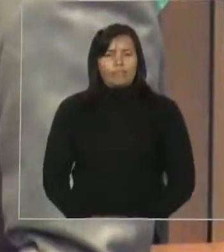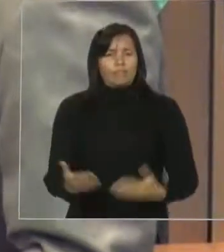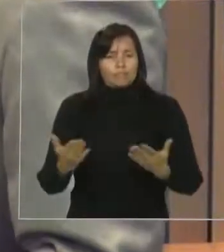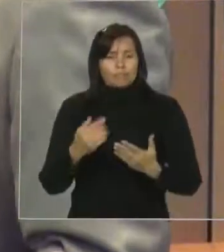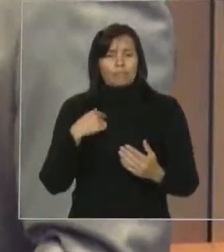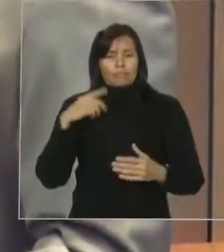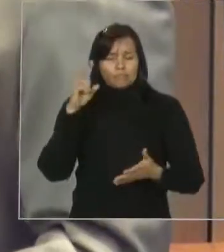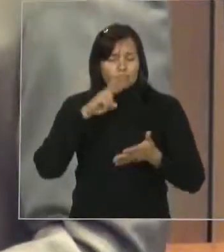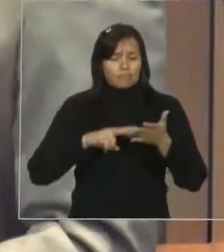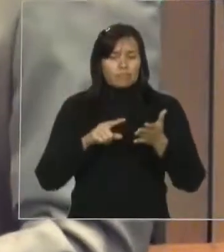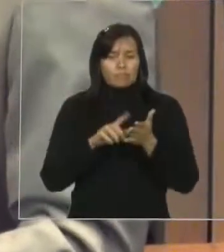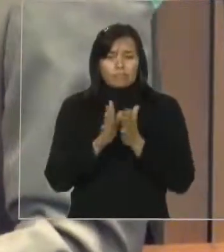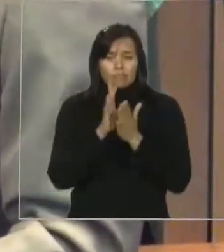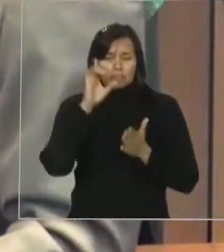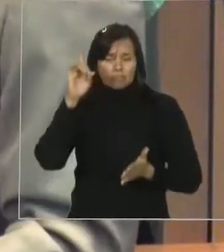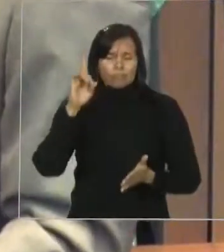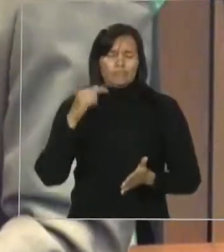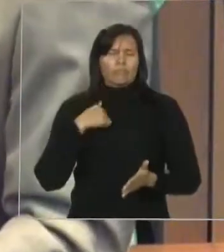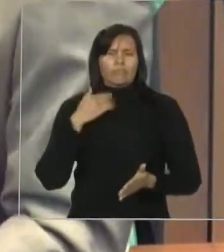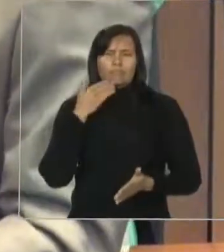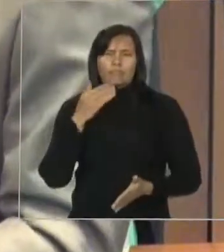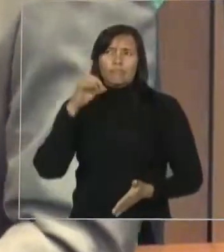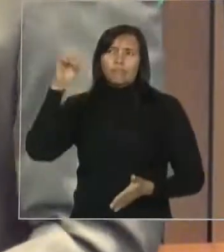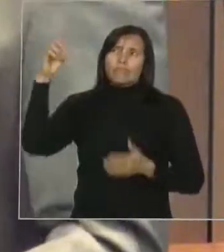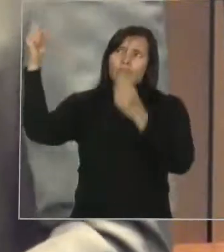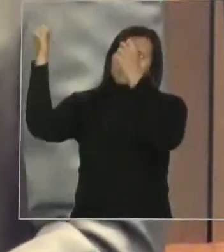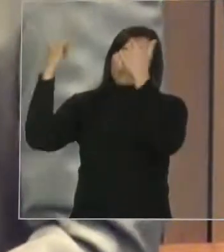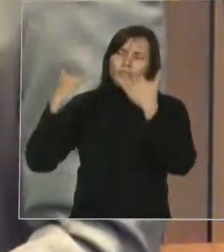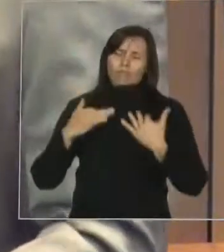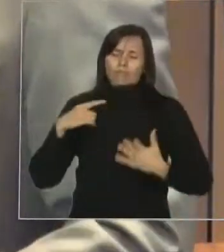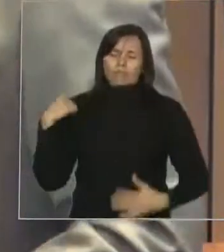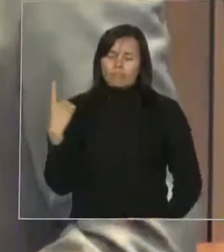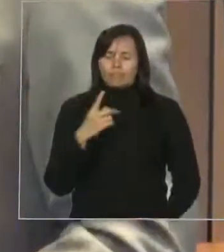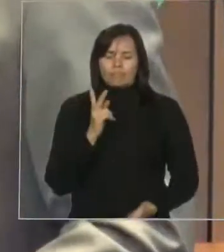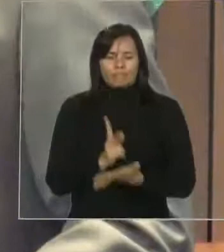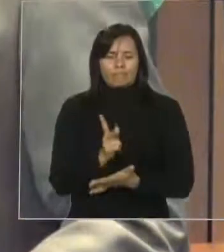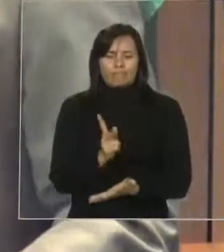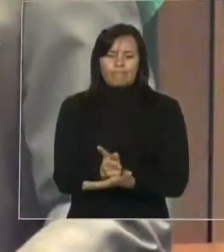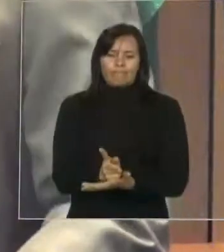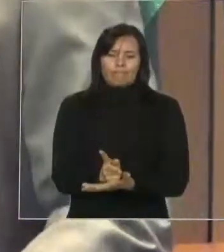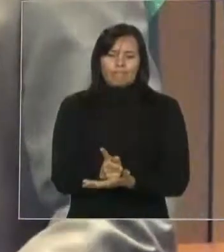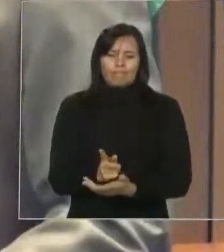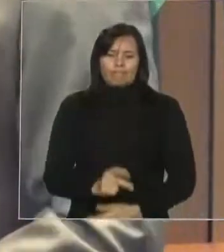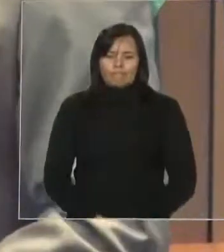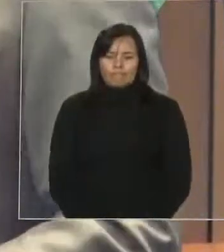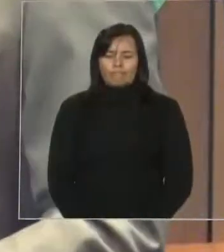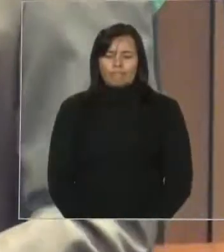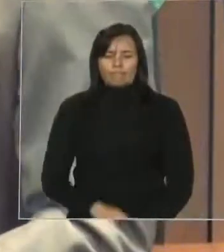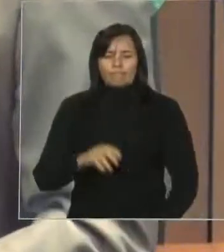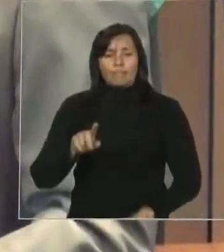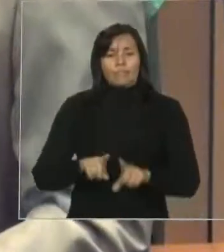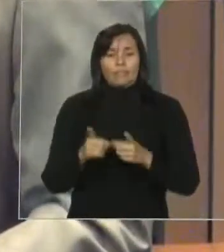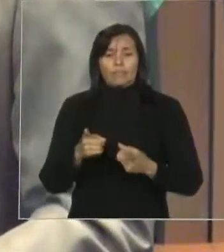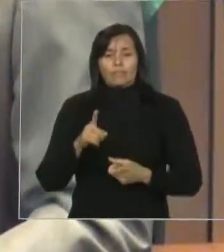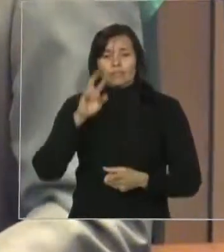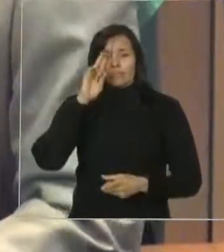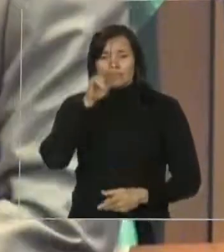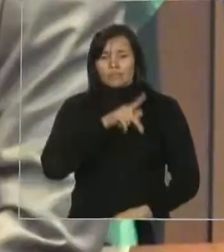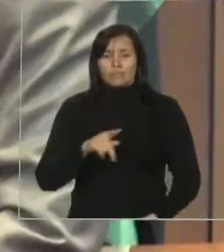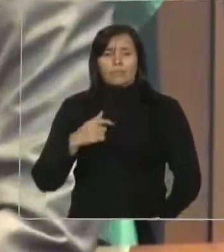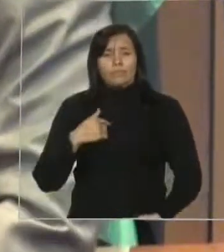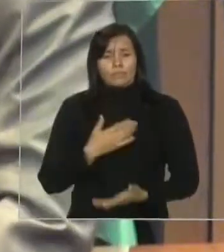Maranhão. Que Deus possa estar sempre nos abençoando. Mas, Senhor Presidente, o motivo hoje de nós